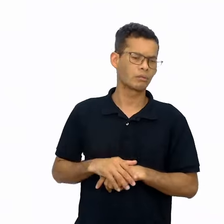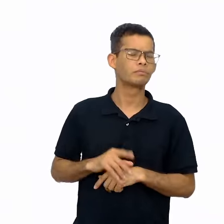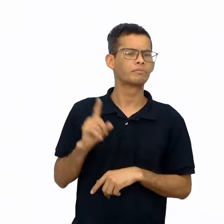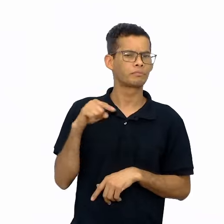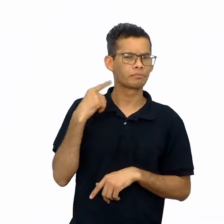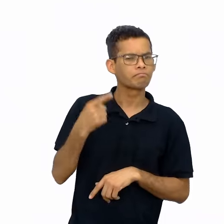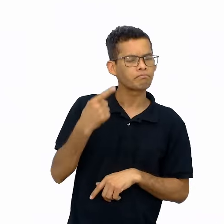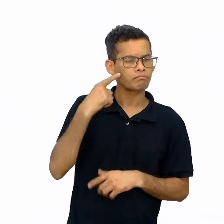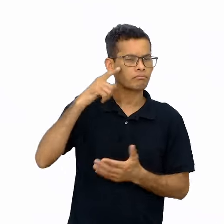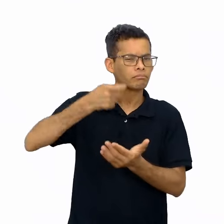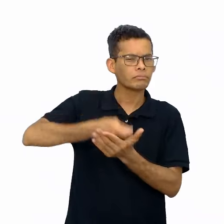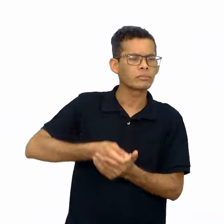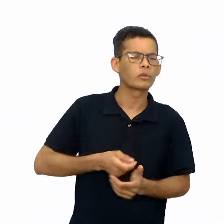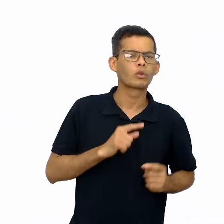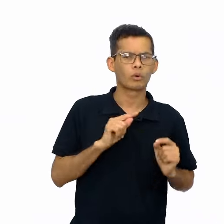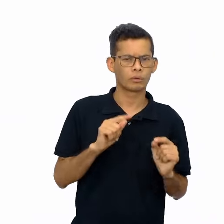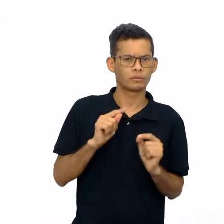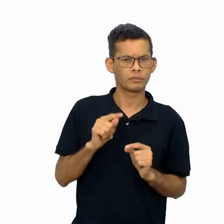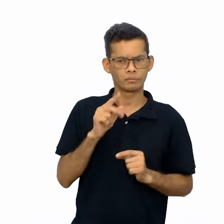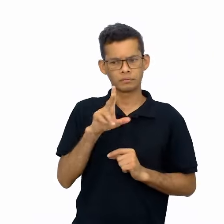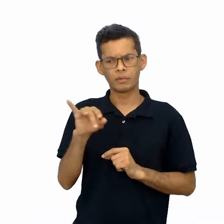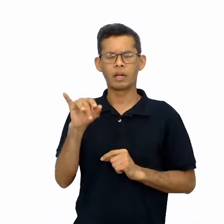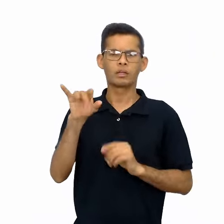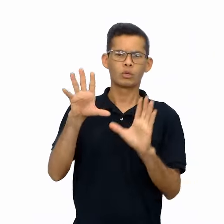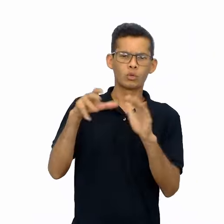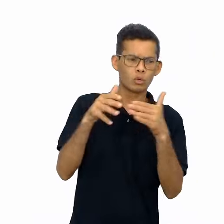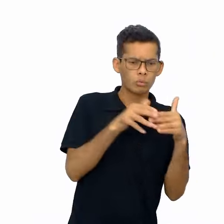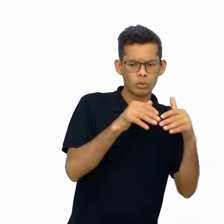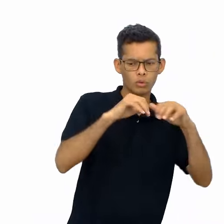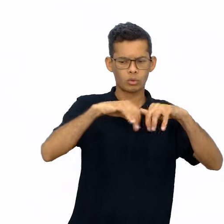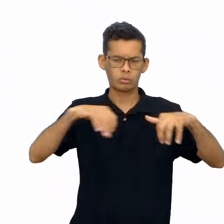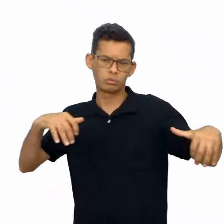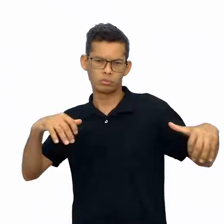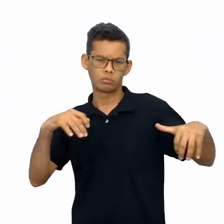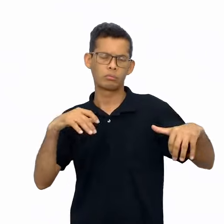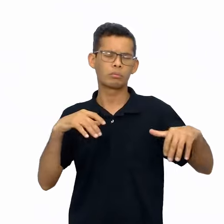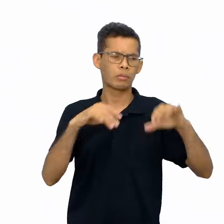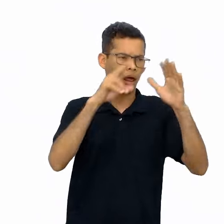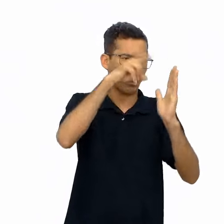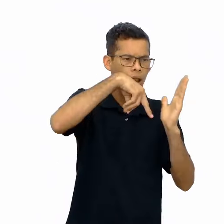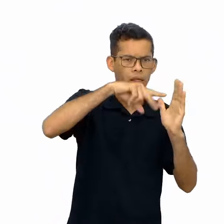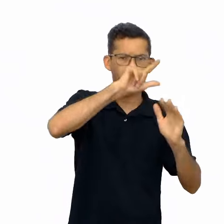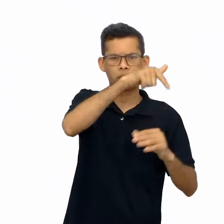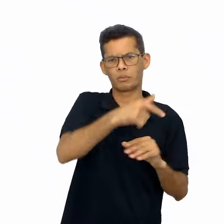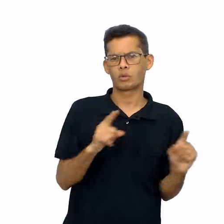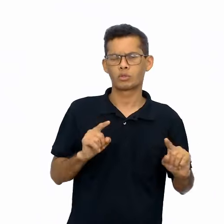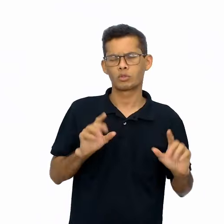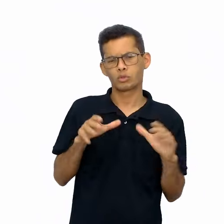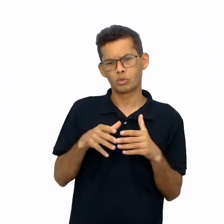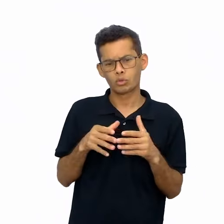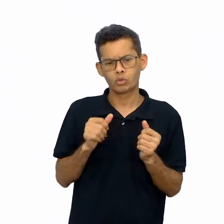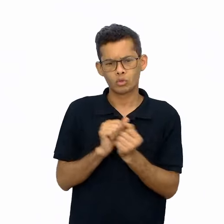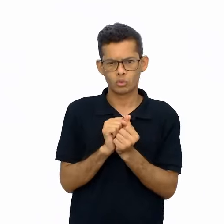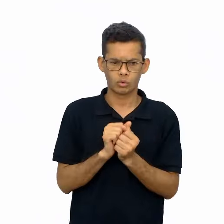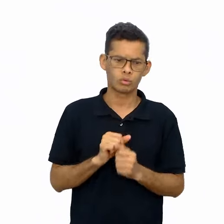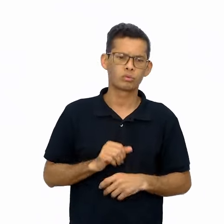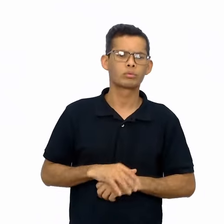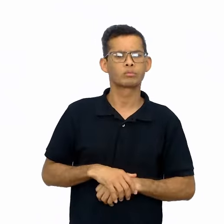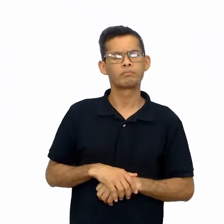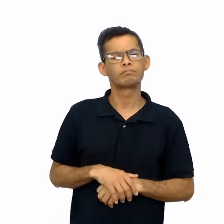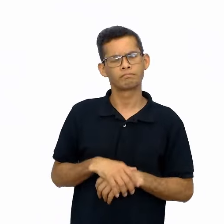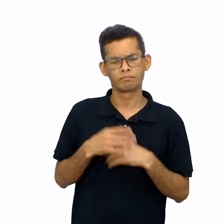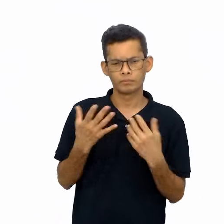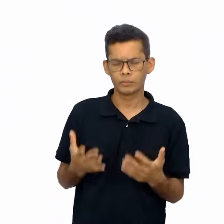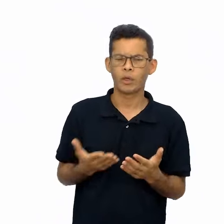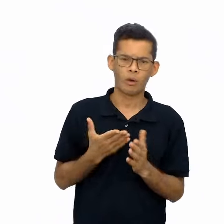decidir como a turma se dividirá para fazer a leitura aos colegas da escola. Notem que desde a aula